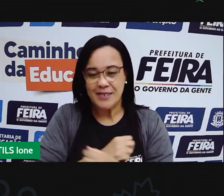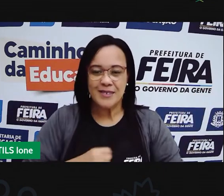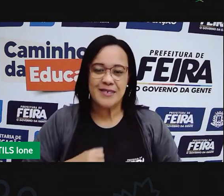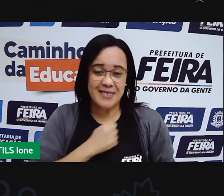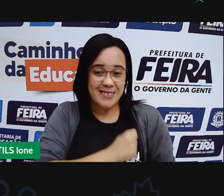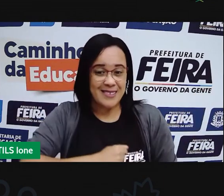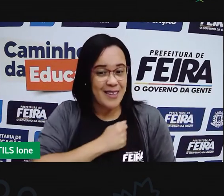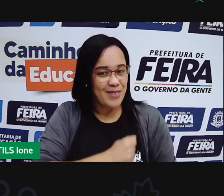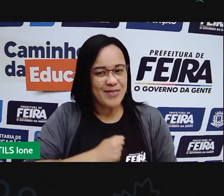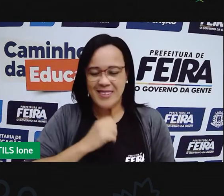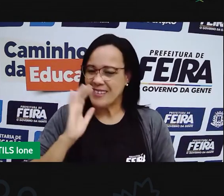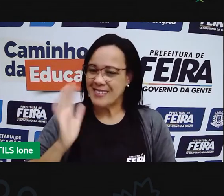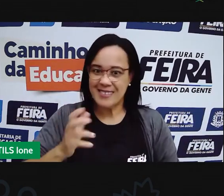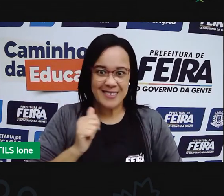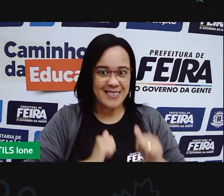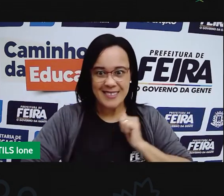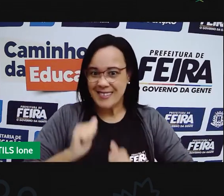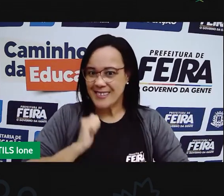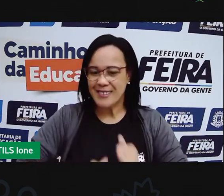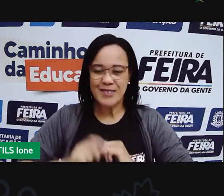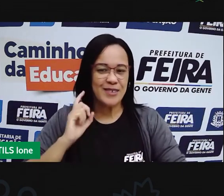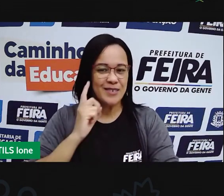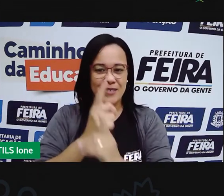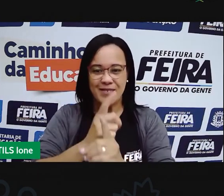saudade e ansiosa para nos encontrar de novo.